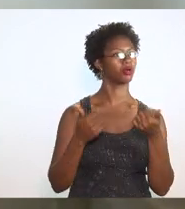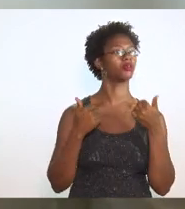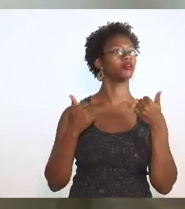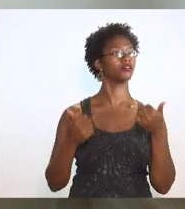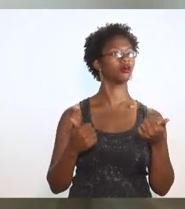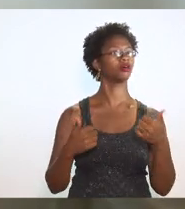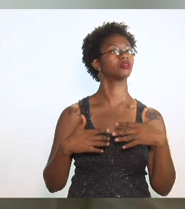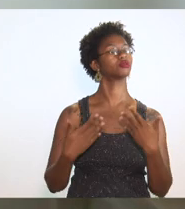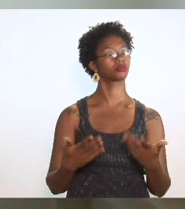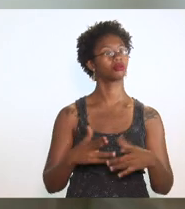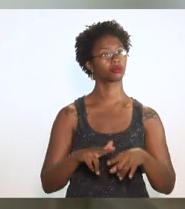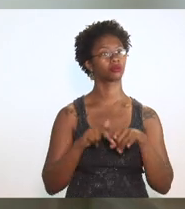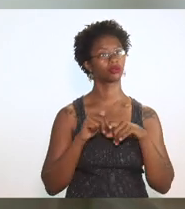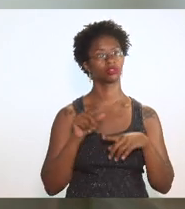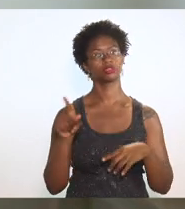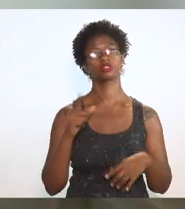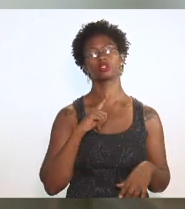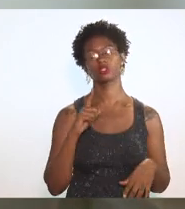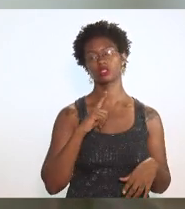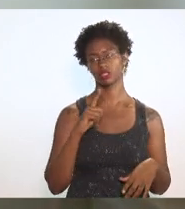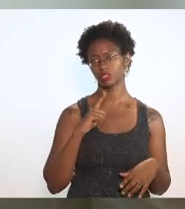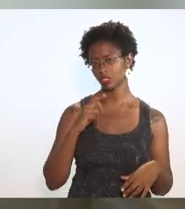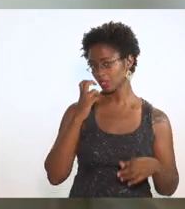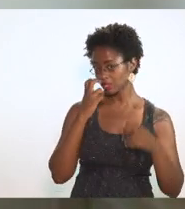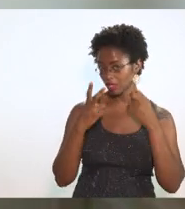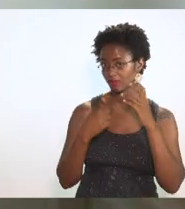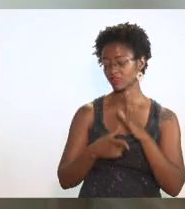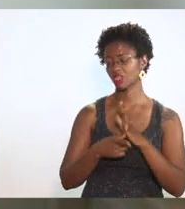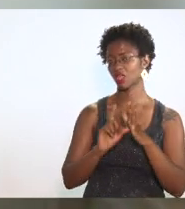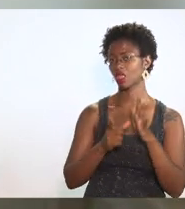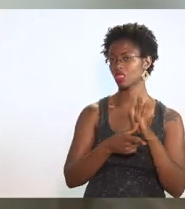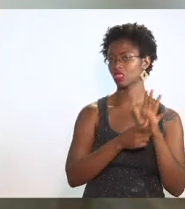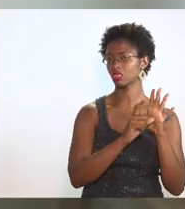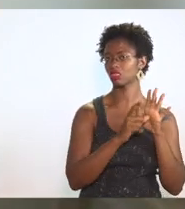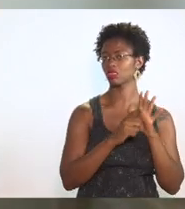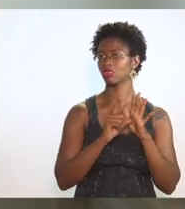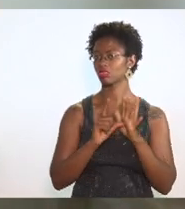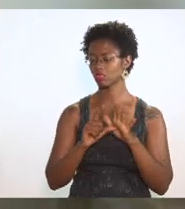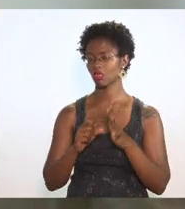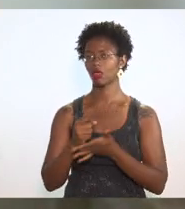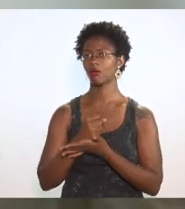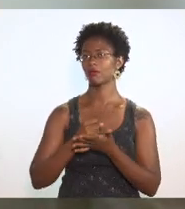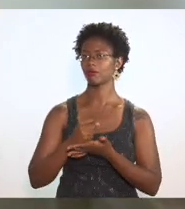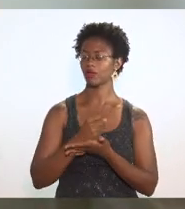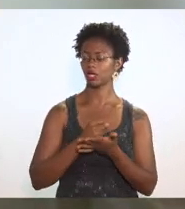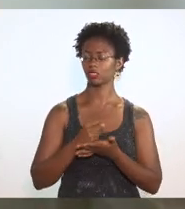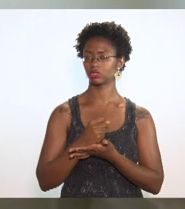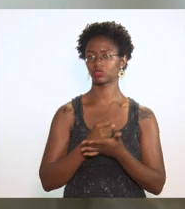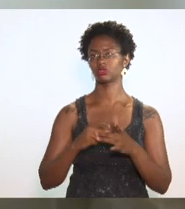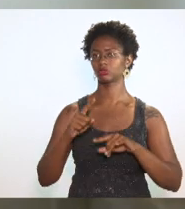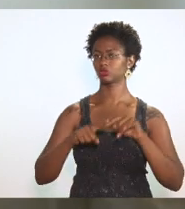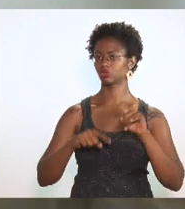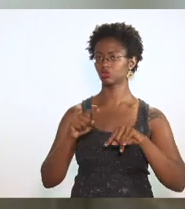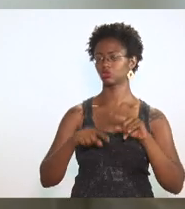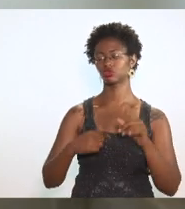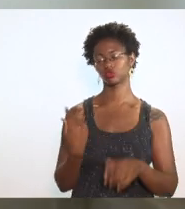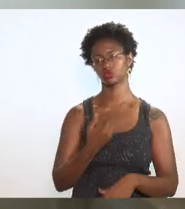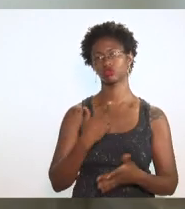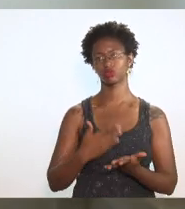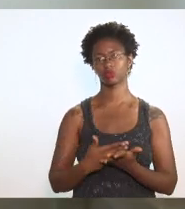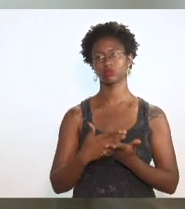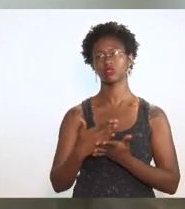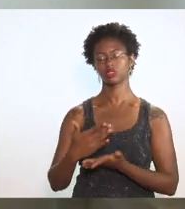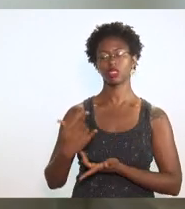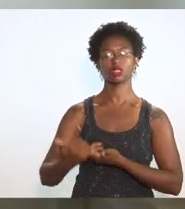Por isso, aquela preliminar da matriz insumo-produto, que a gente vai começar a operar,